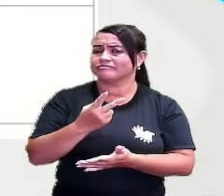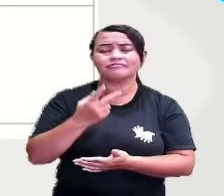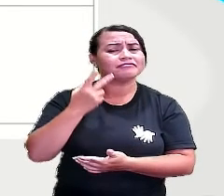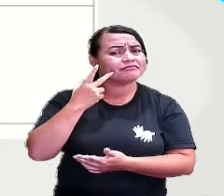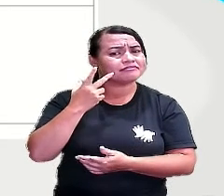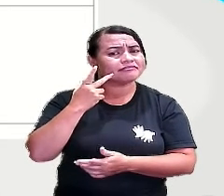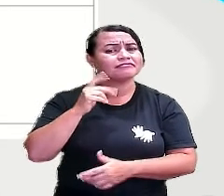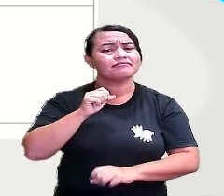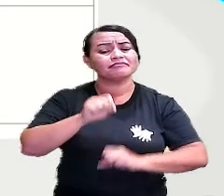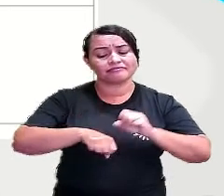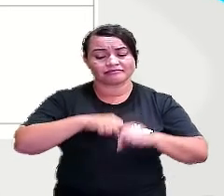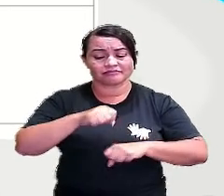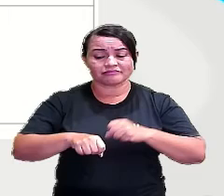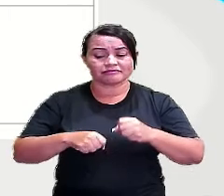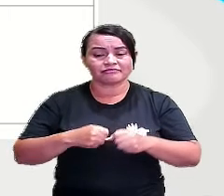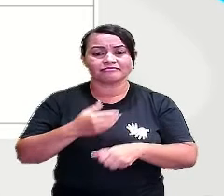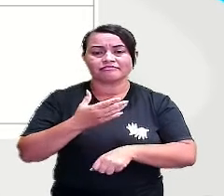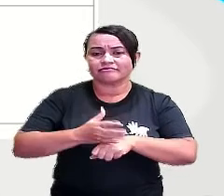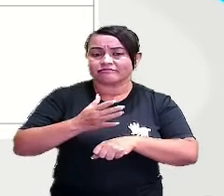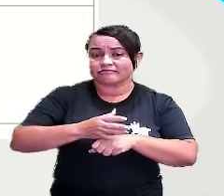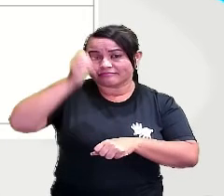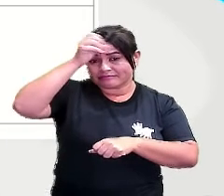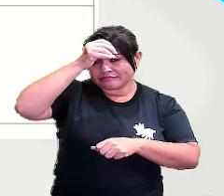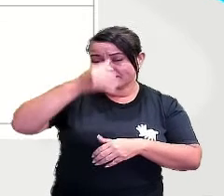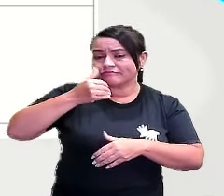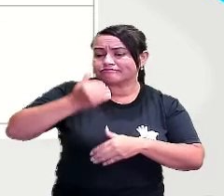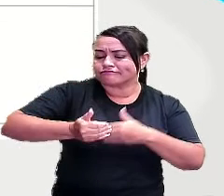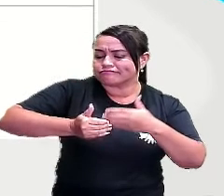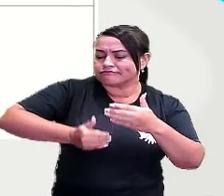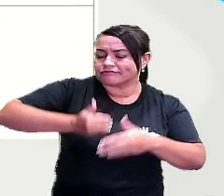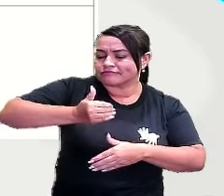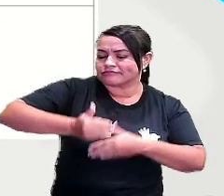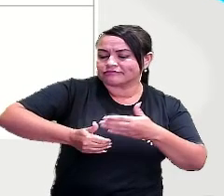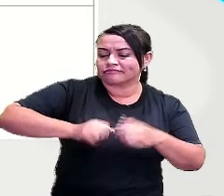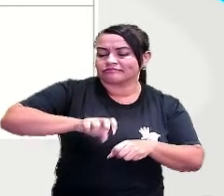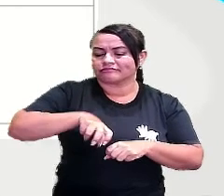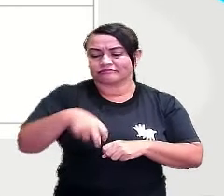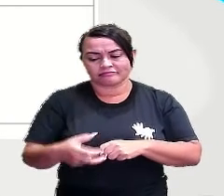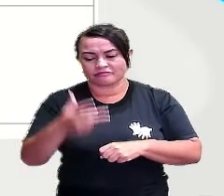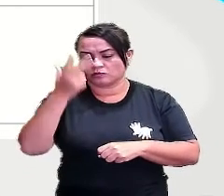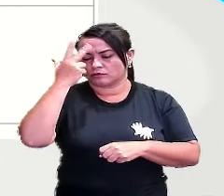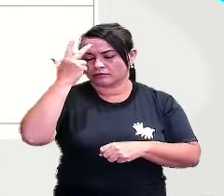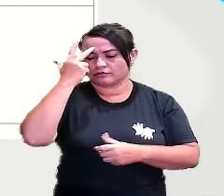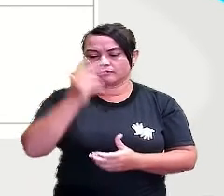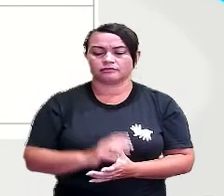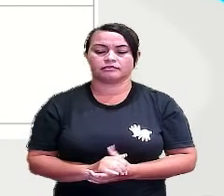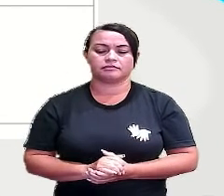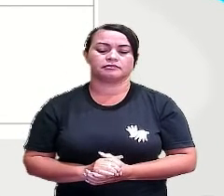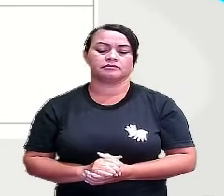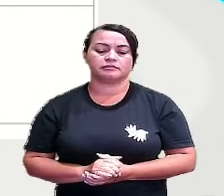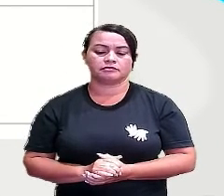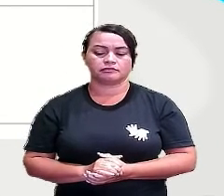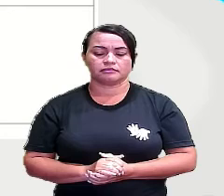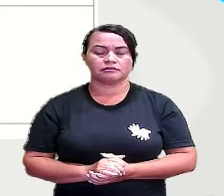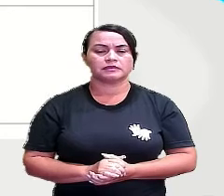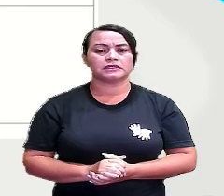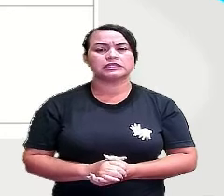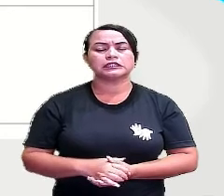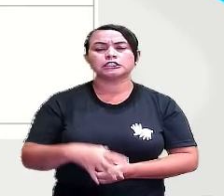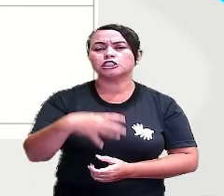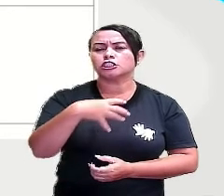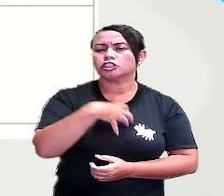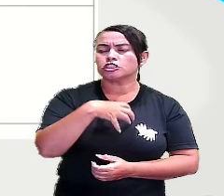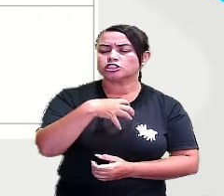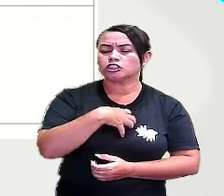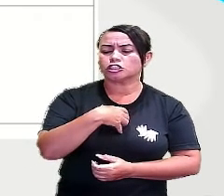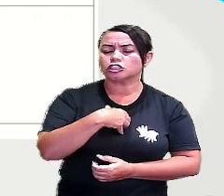possibilidades de cair da bicicleta quando está aprendendo a andar de bicicleta. Sentir fome